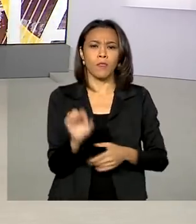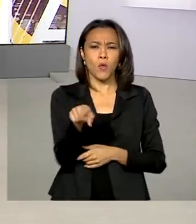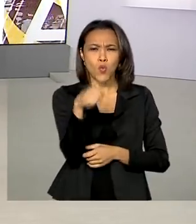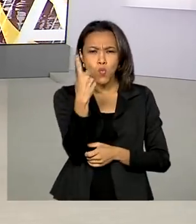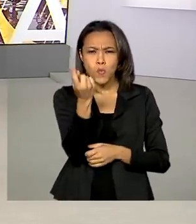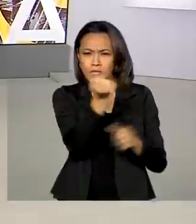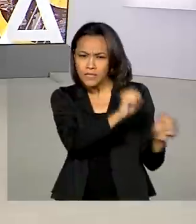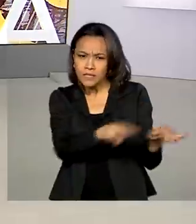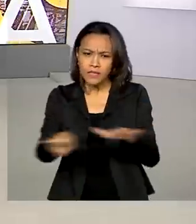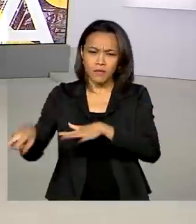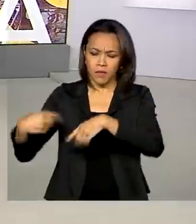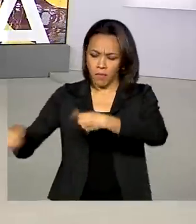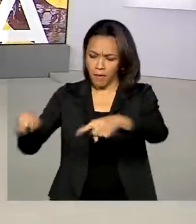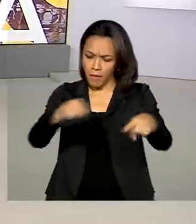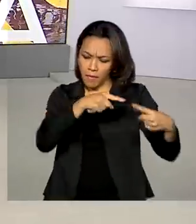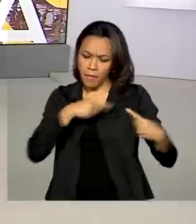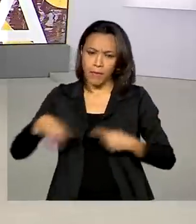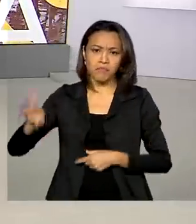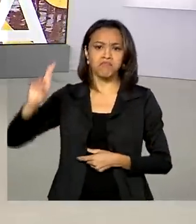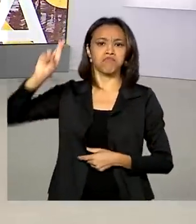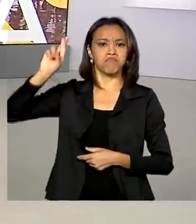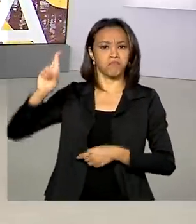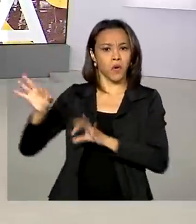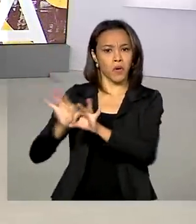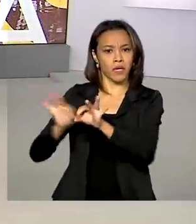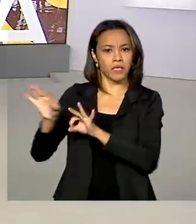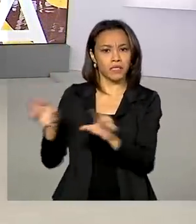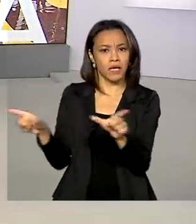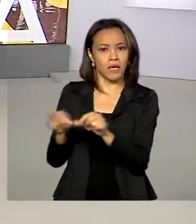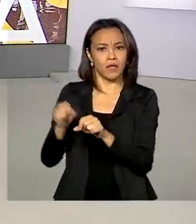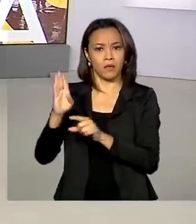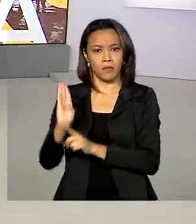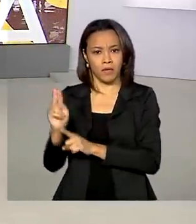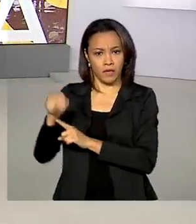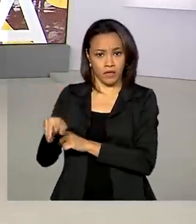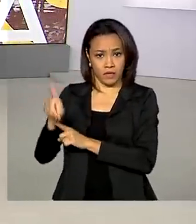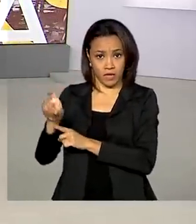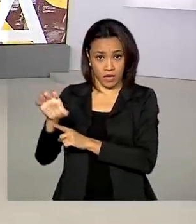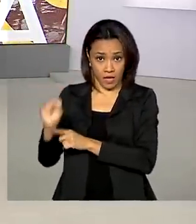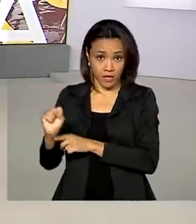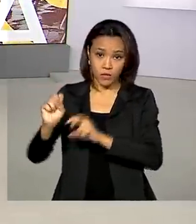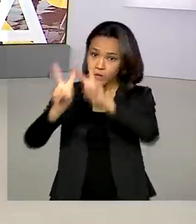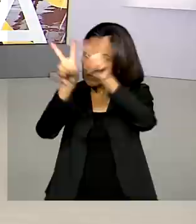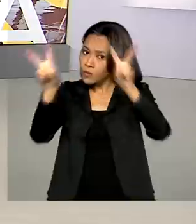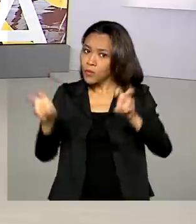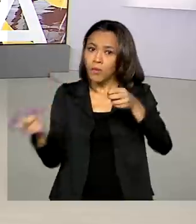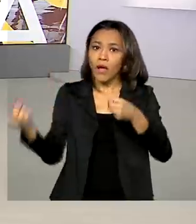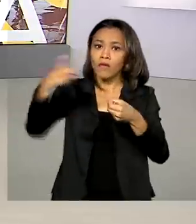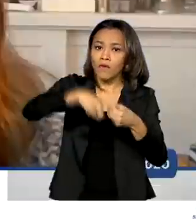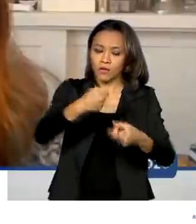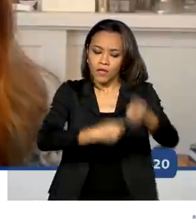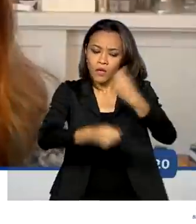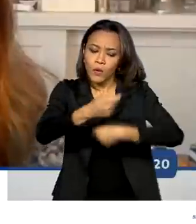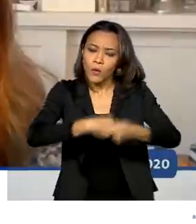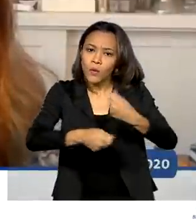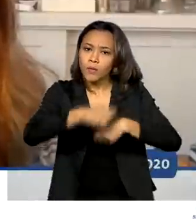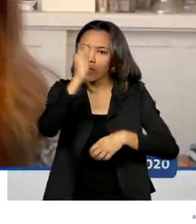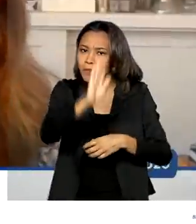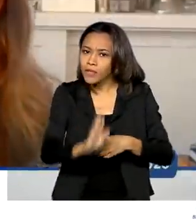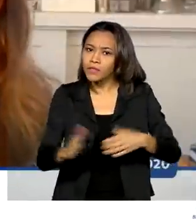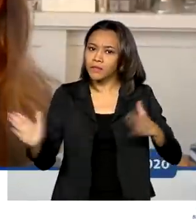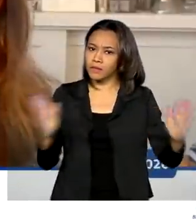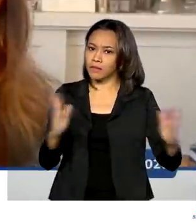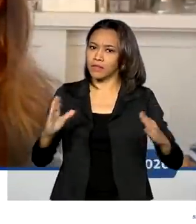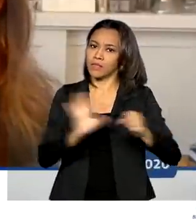debates organizada pelo BNDES discute a retomada da economia no Brasil após a pandemia. A